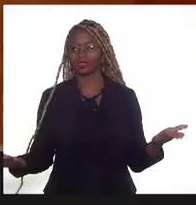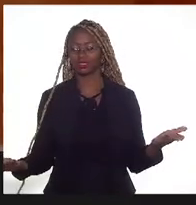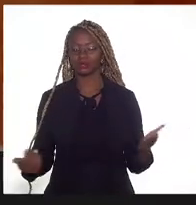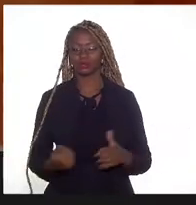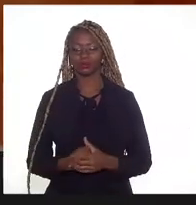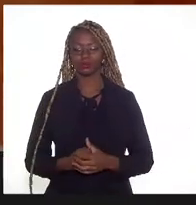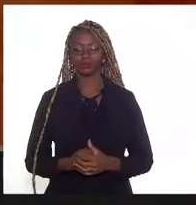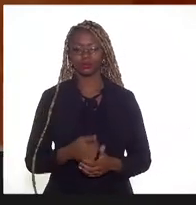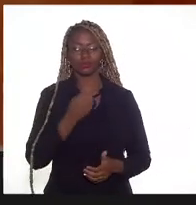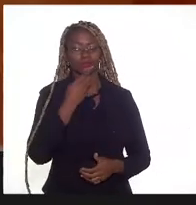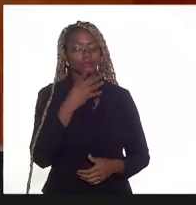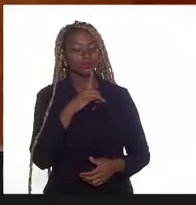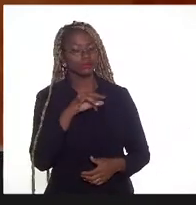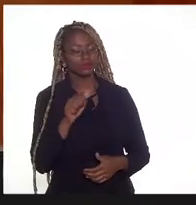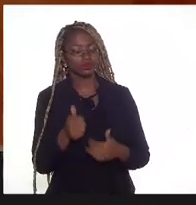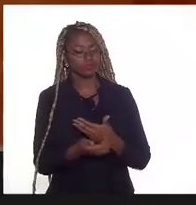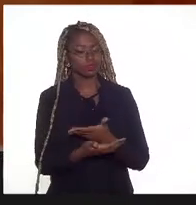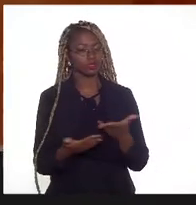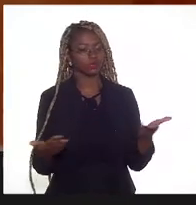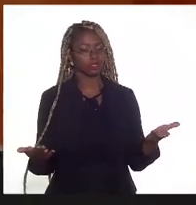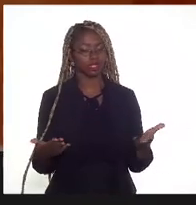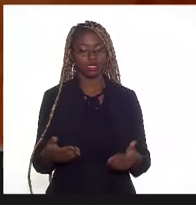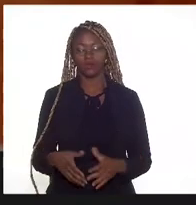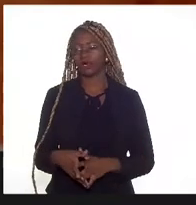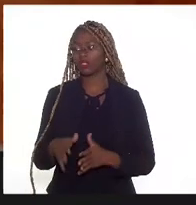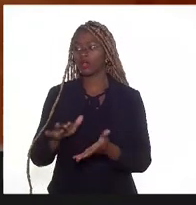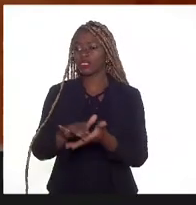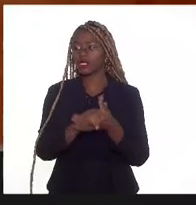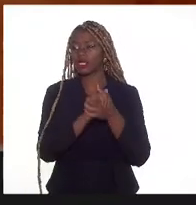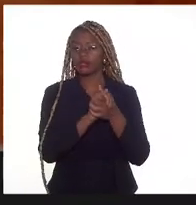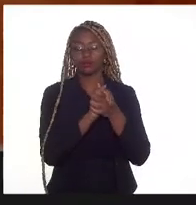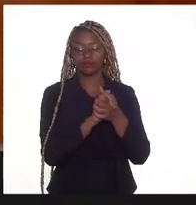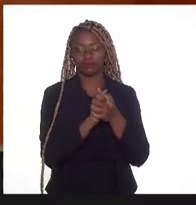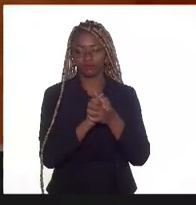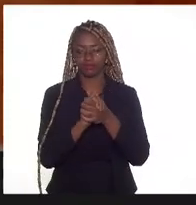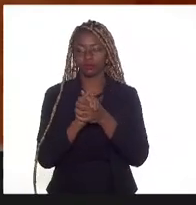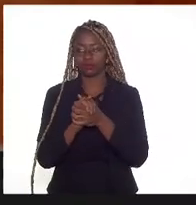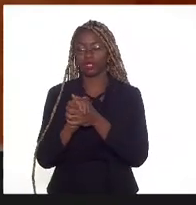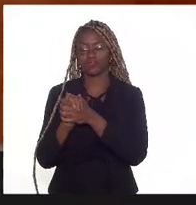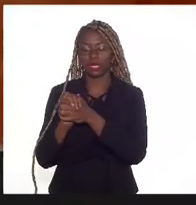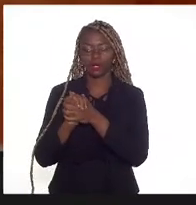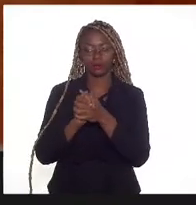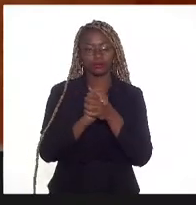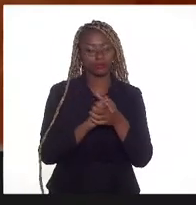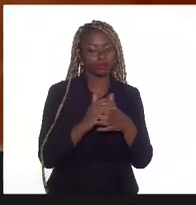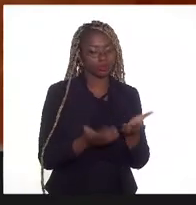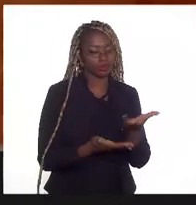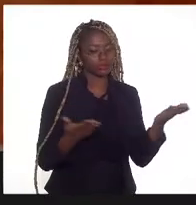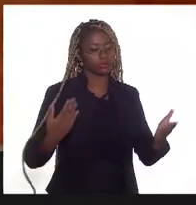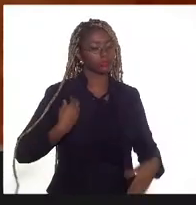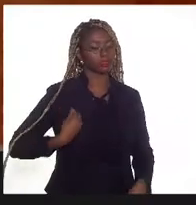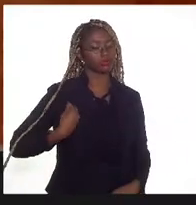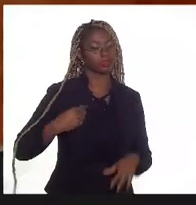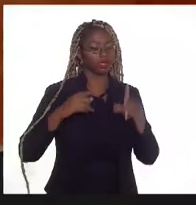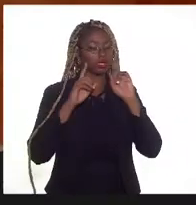Gostaria de cumprimentar todos os demais autoridades presentes nessa reunião.